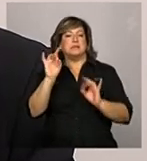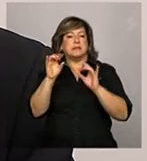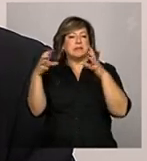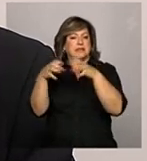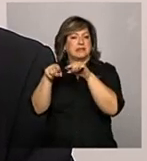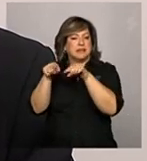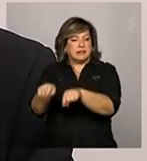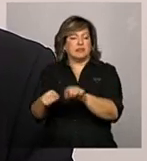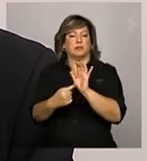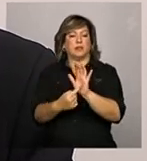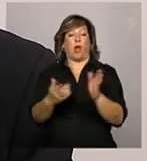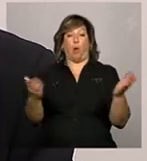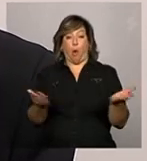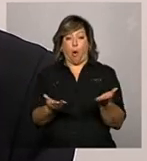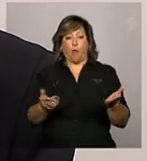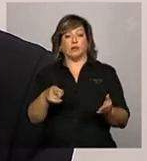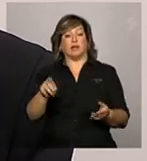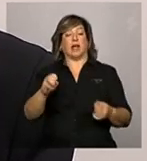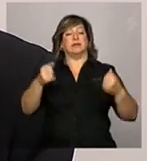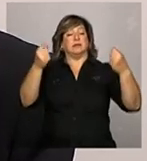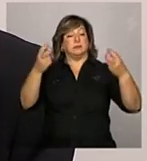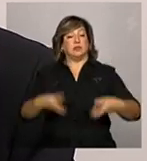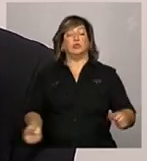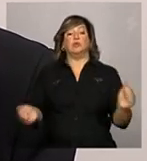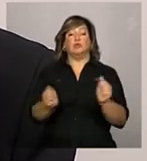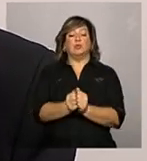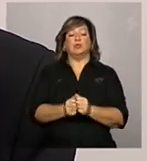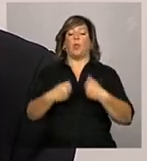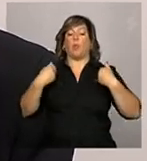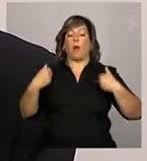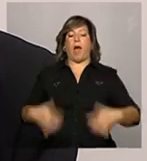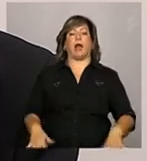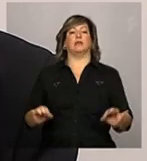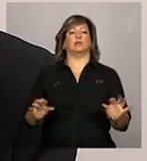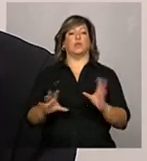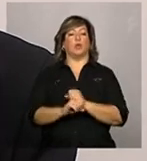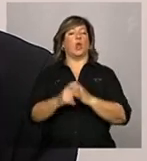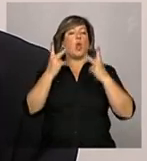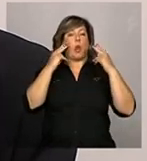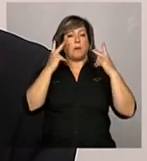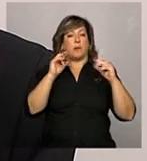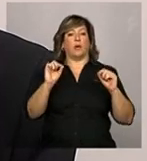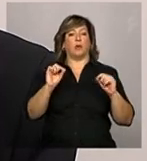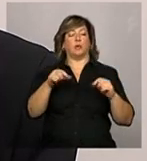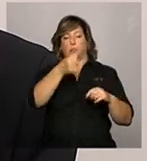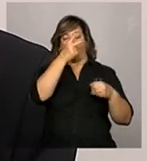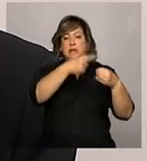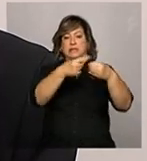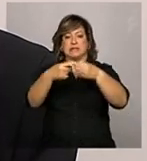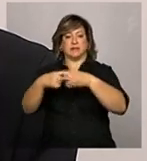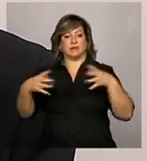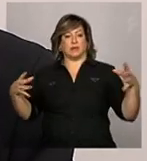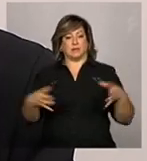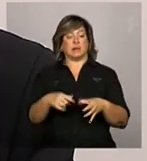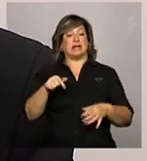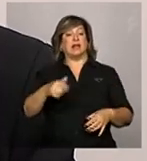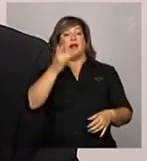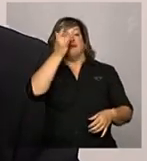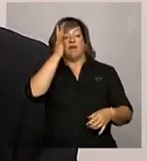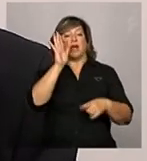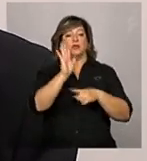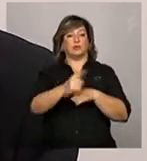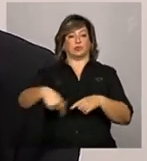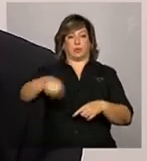Hoje, ela é declarada junto com os gastos normais do município correntes. Ou seja, isso facilita um pouco. Os municípios